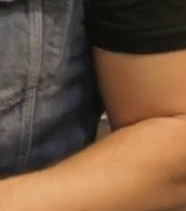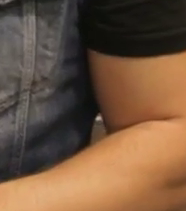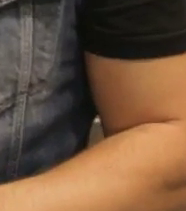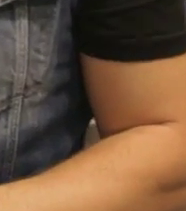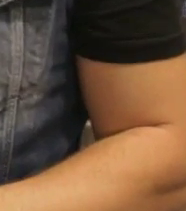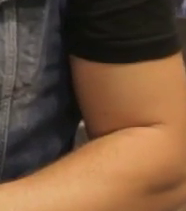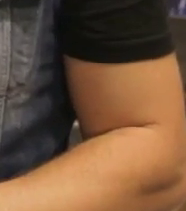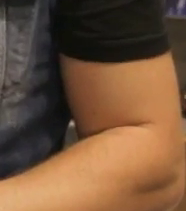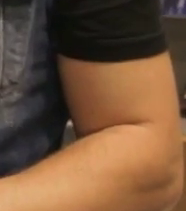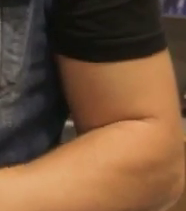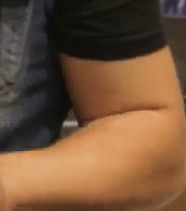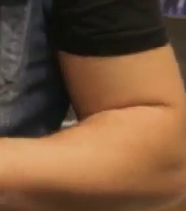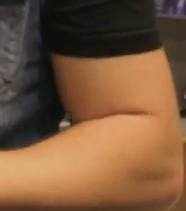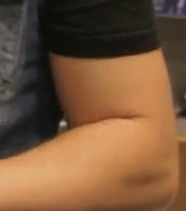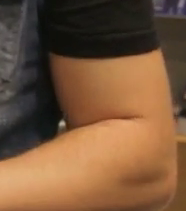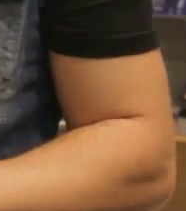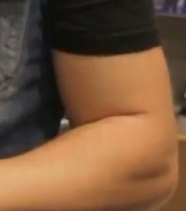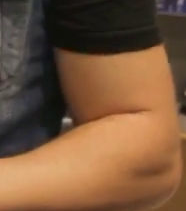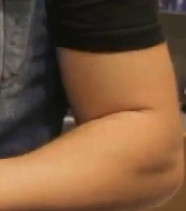Peter em pé folheu um livro.